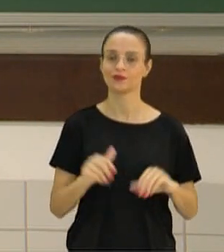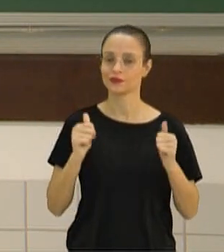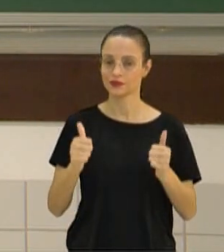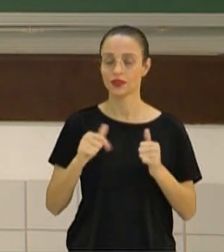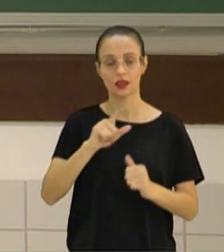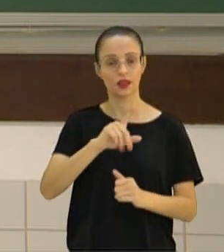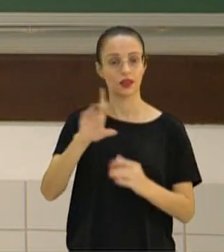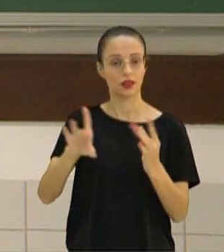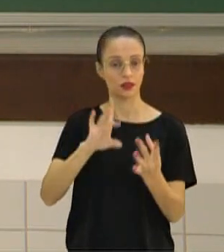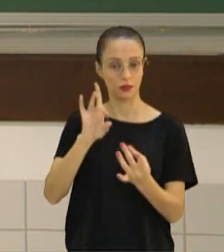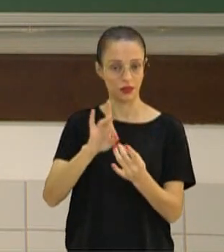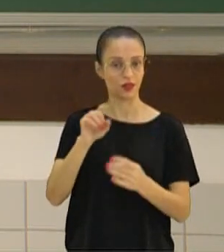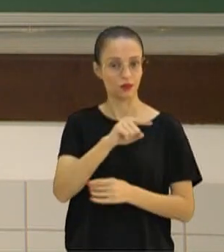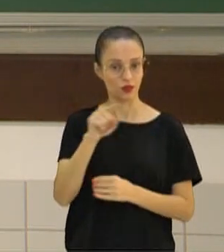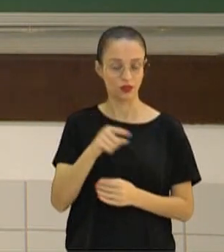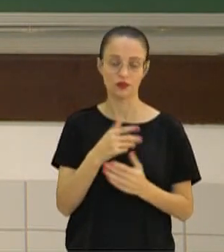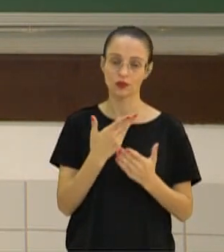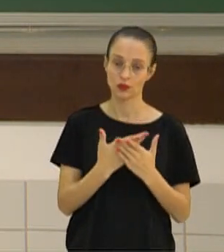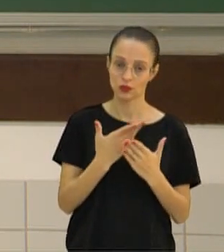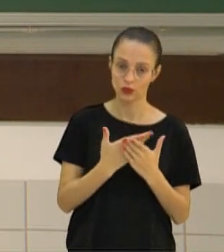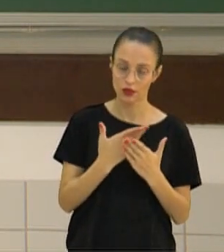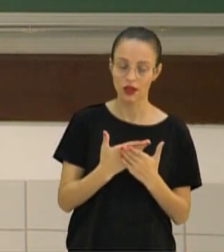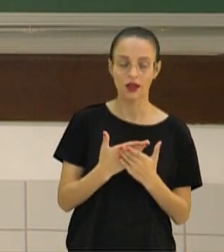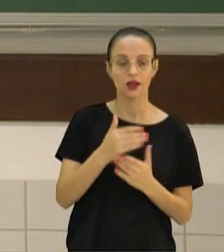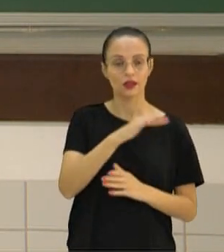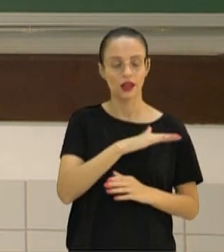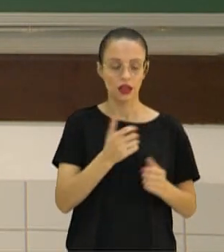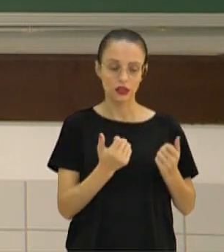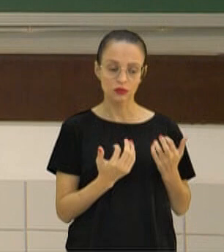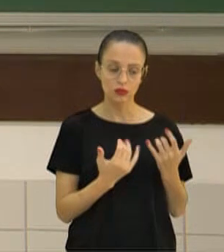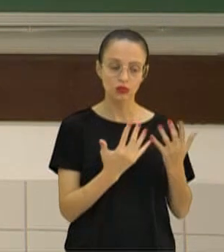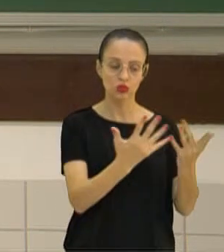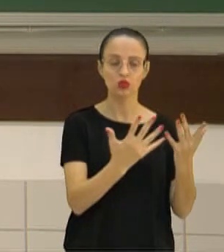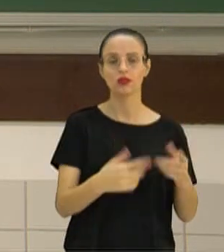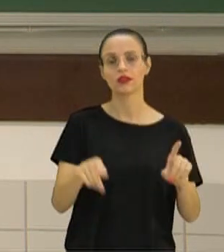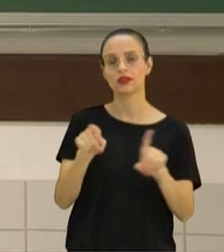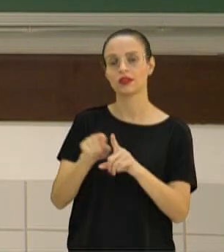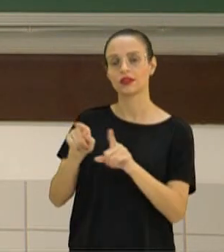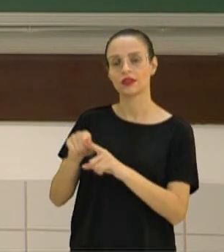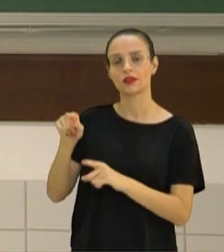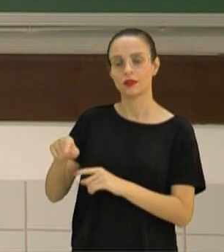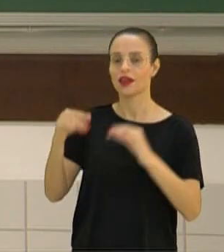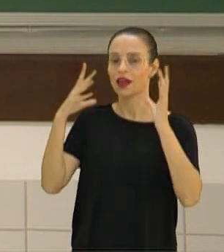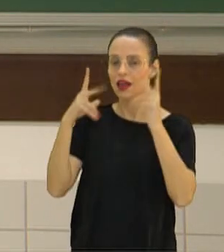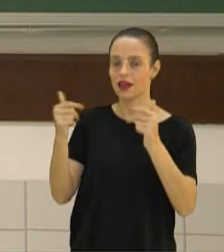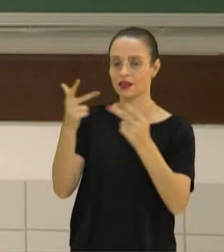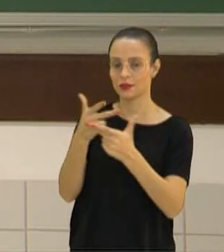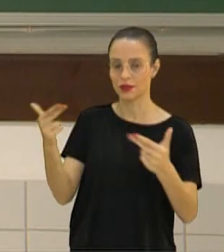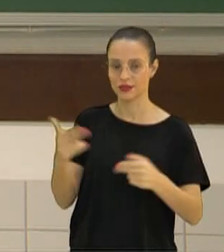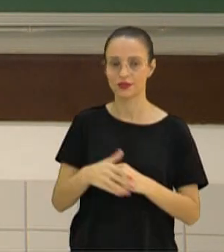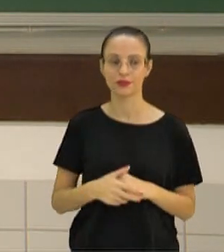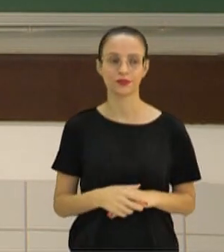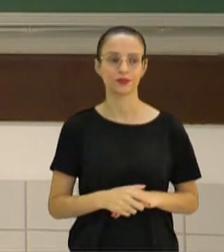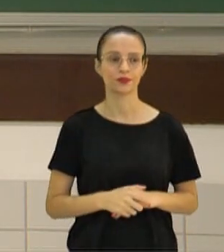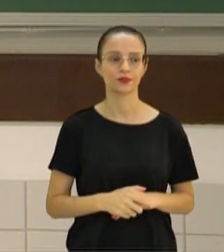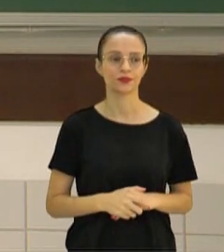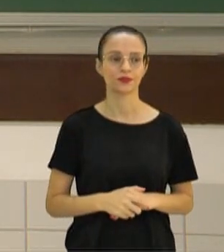São especificidades que nós vamos encontrar em botânica e vamos encontrar em animais e na zoologia.